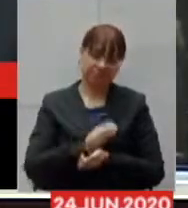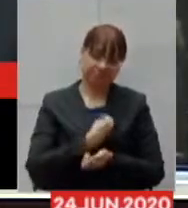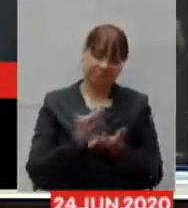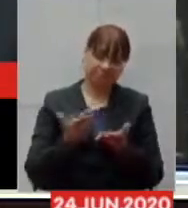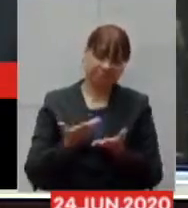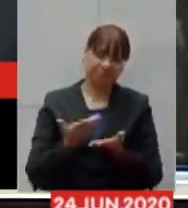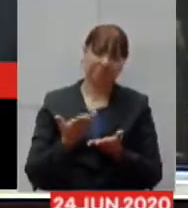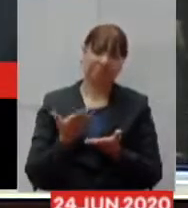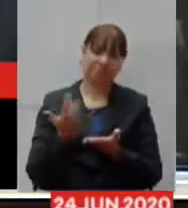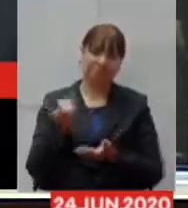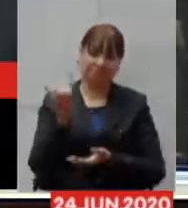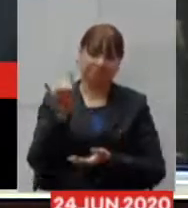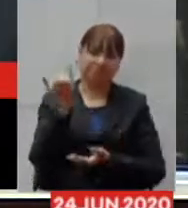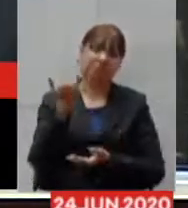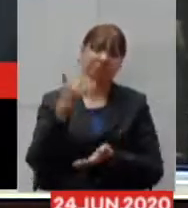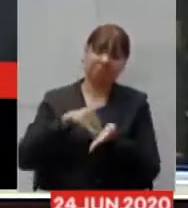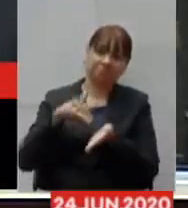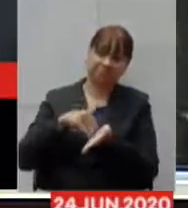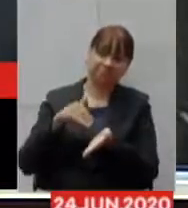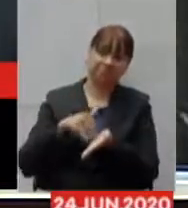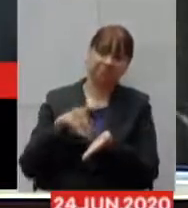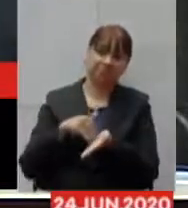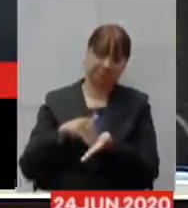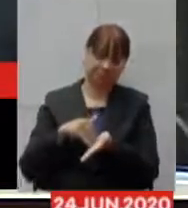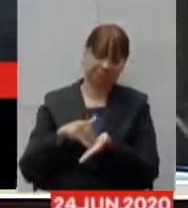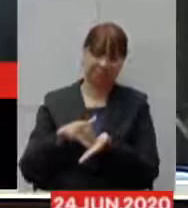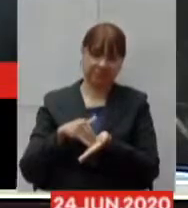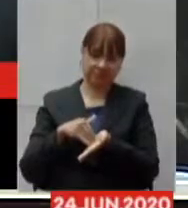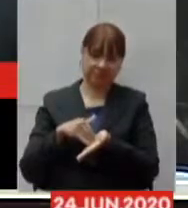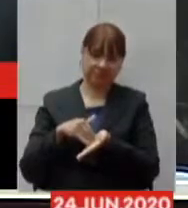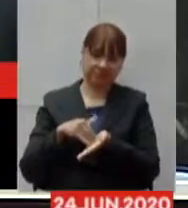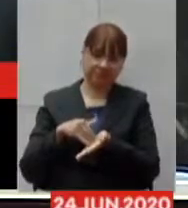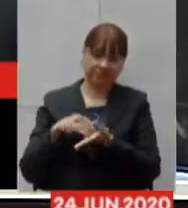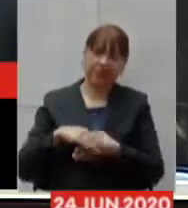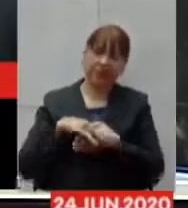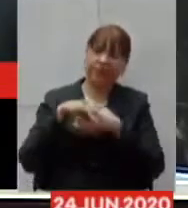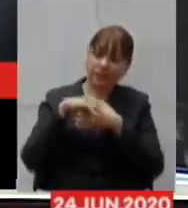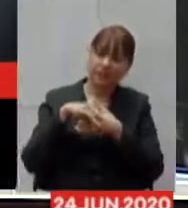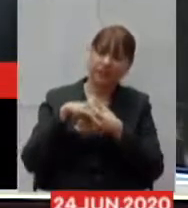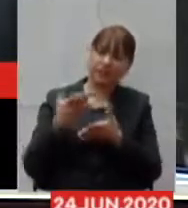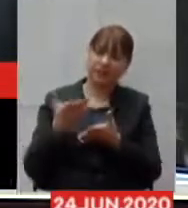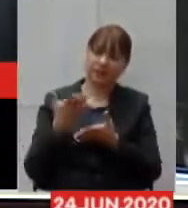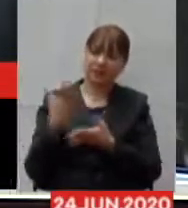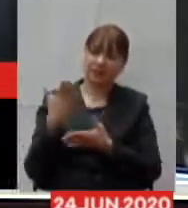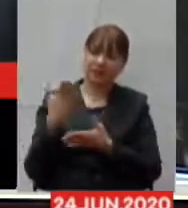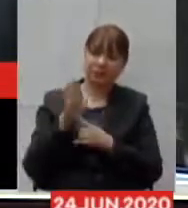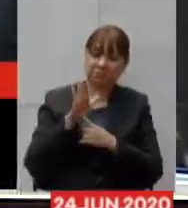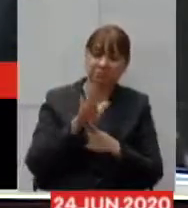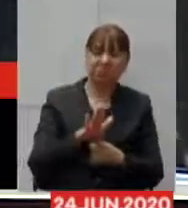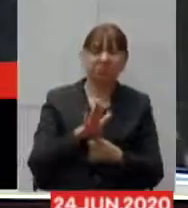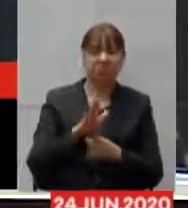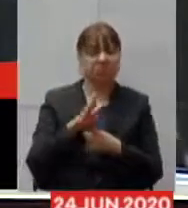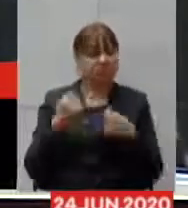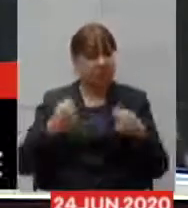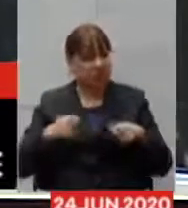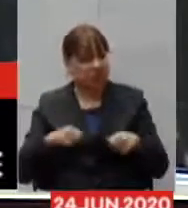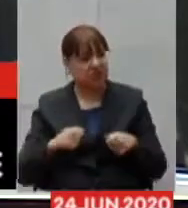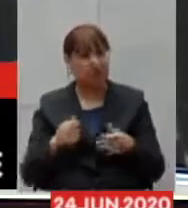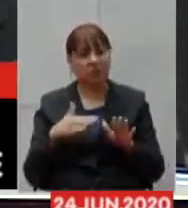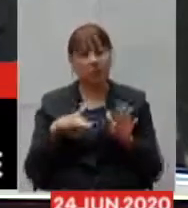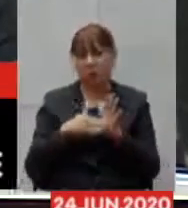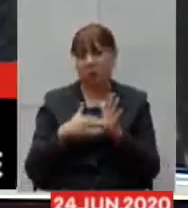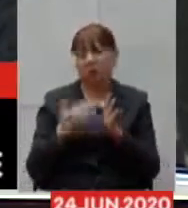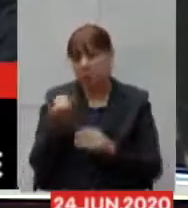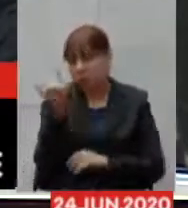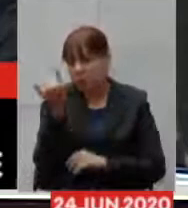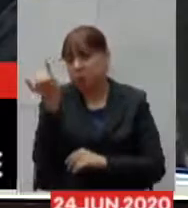importante do secretário os líderes eles apresentaram aí as demandas todas elas legítimas